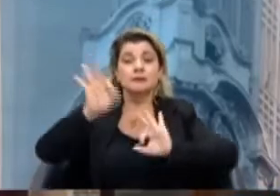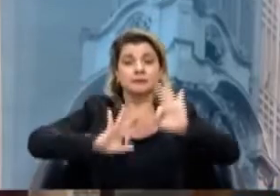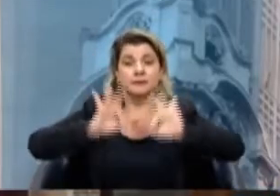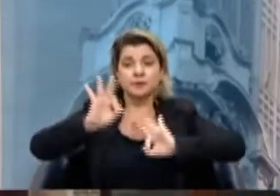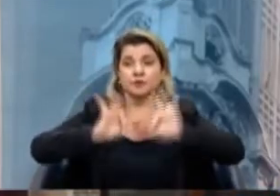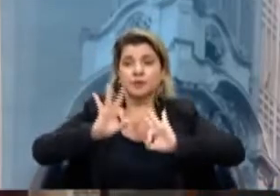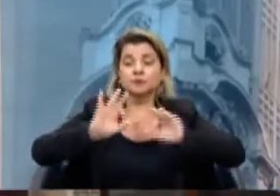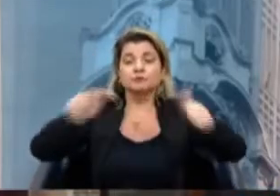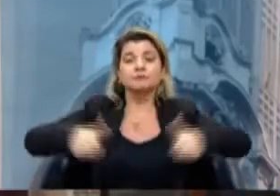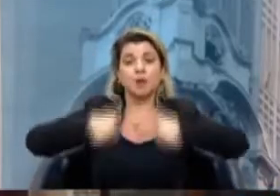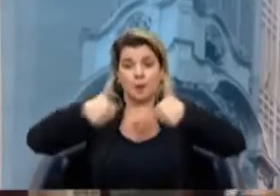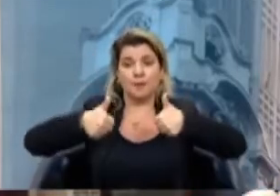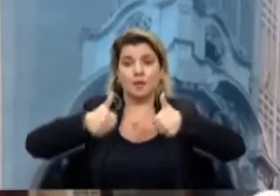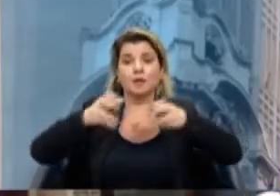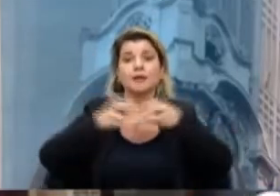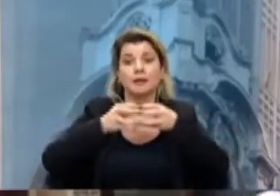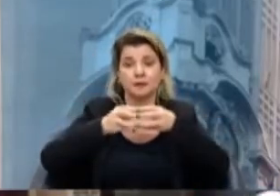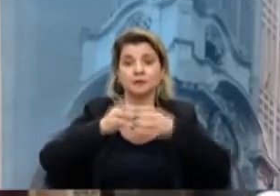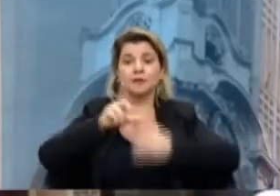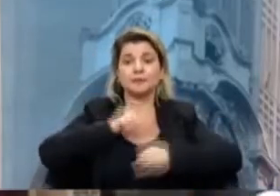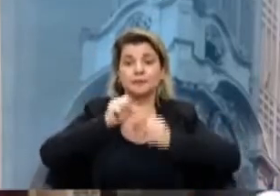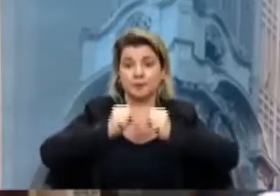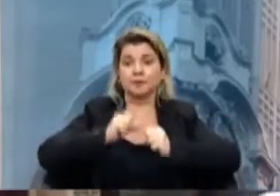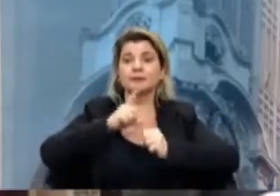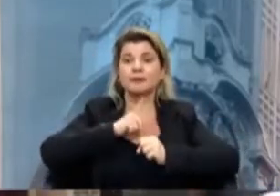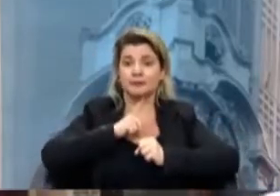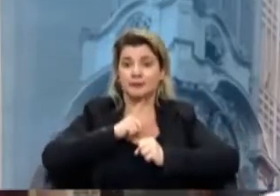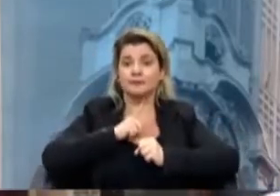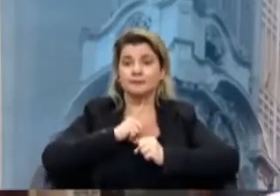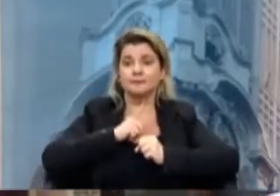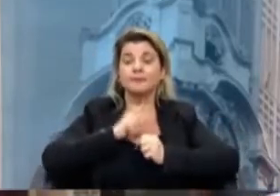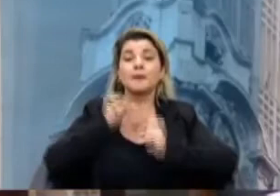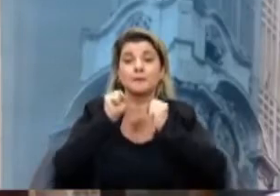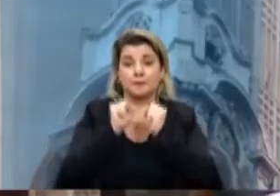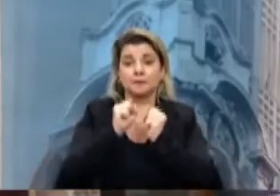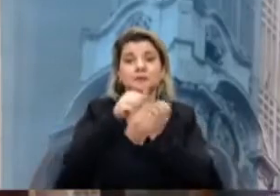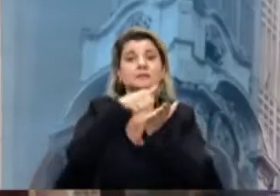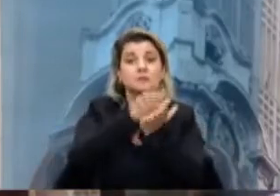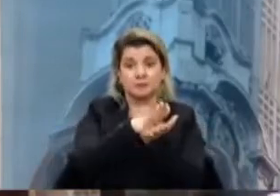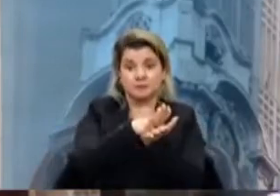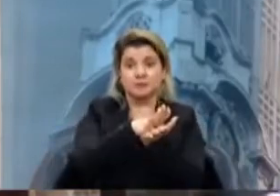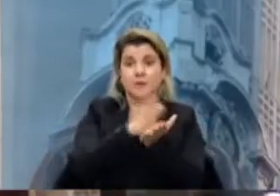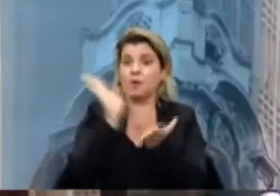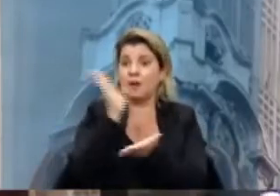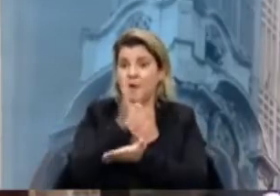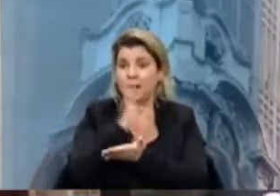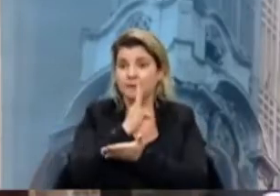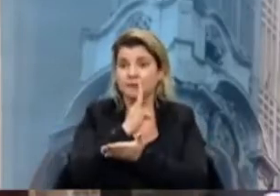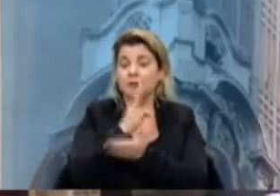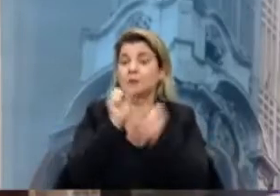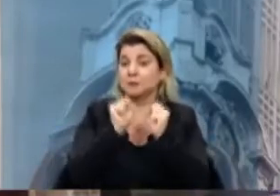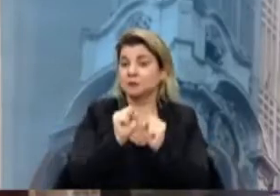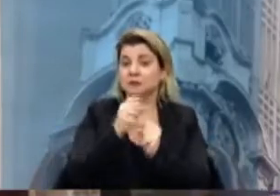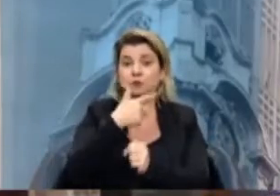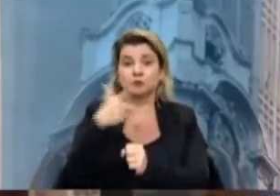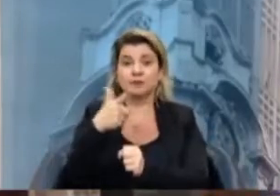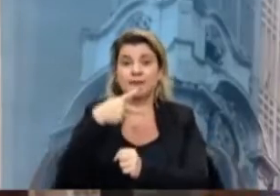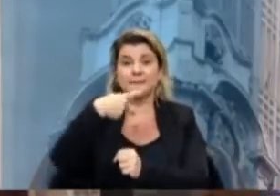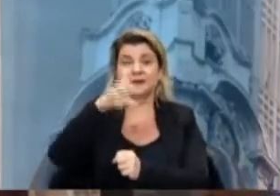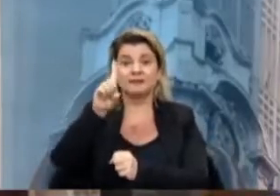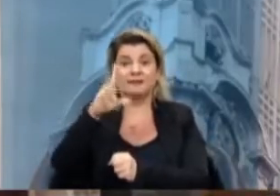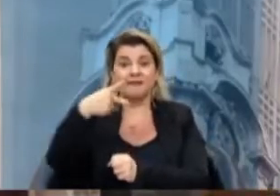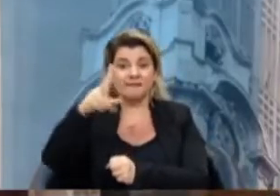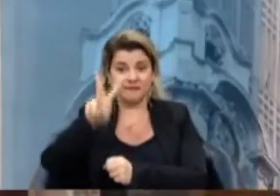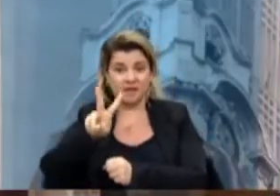é o melhor que a categoria poderia ter. Poderia ser uma demissão de dia para o outro, poderia não ter PDV, poderia não ter